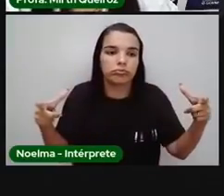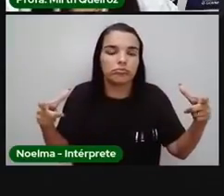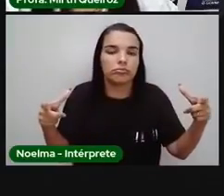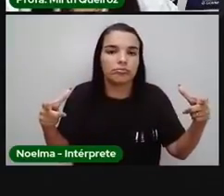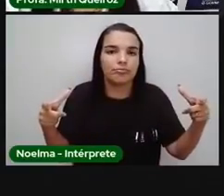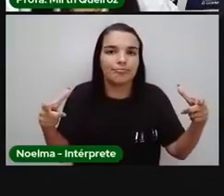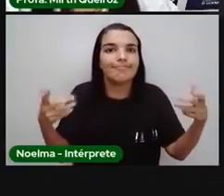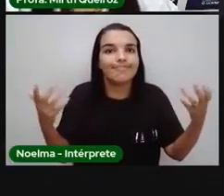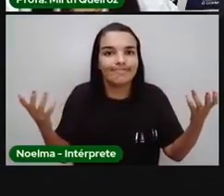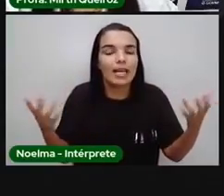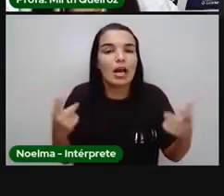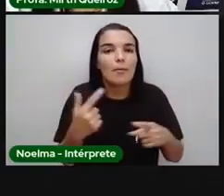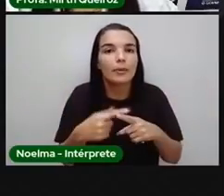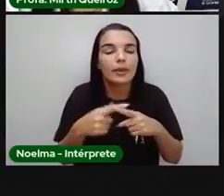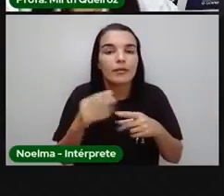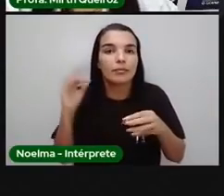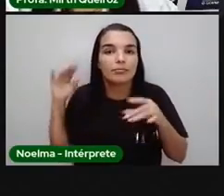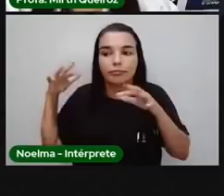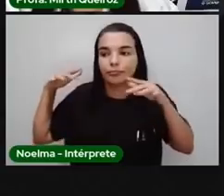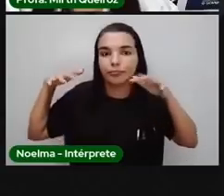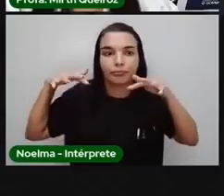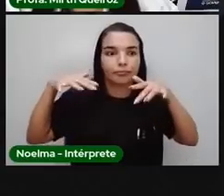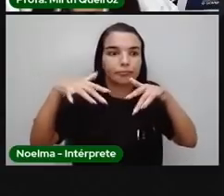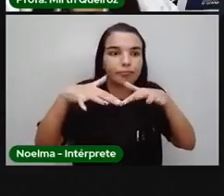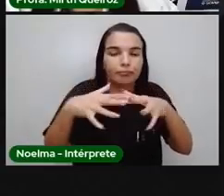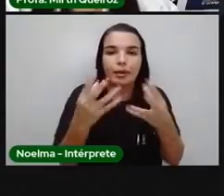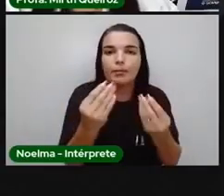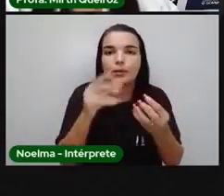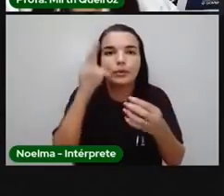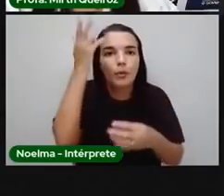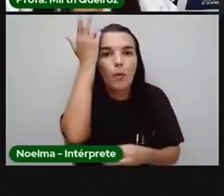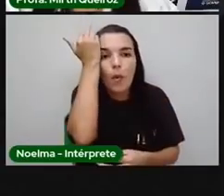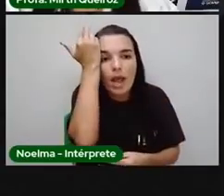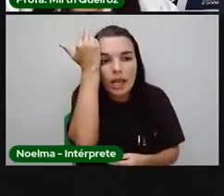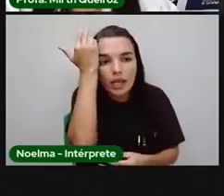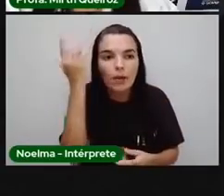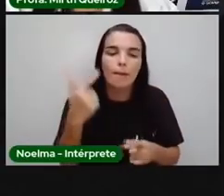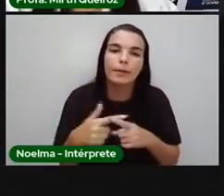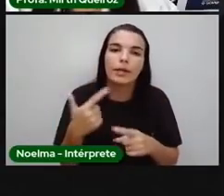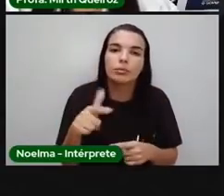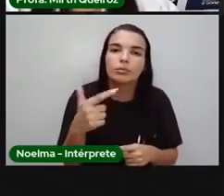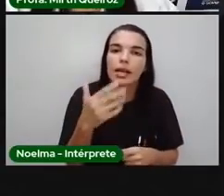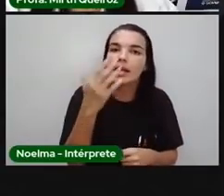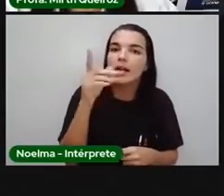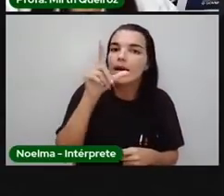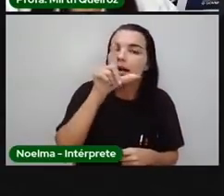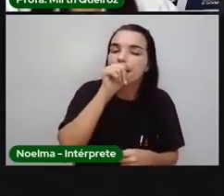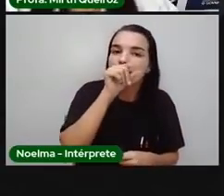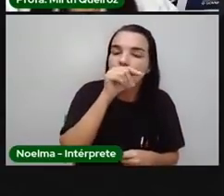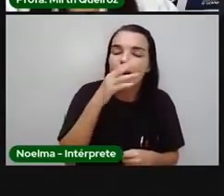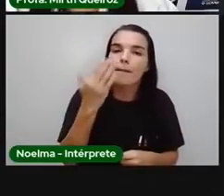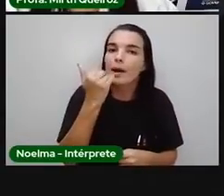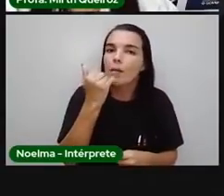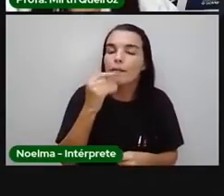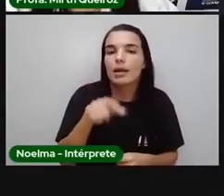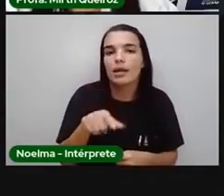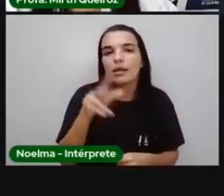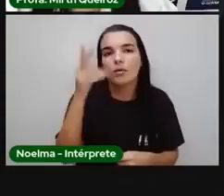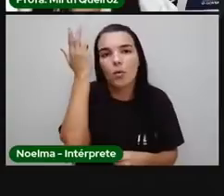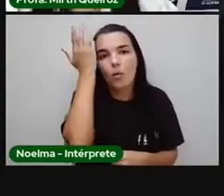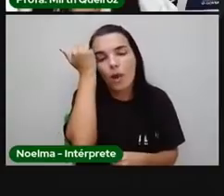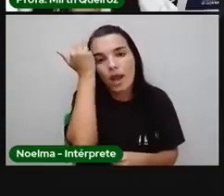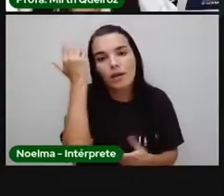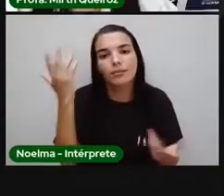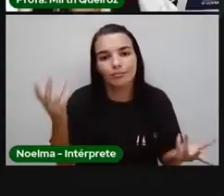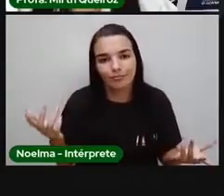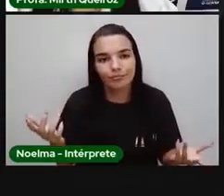vai entrar agora, que vai ter grande quantidade, porque não tem mais um predador, não tem mais ninguém que se alimenta dele? Então, será